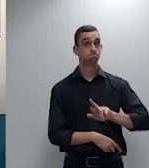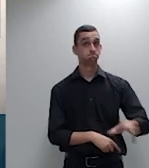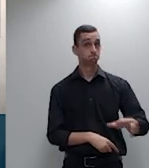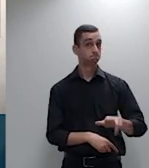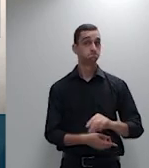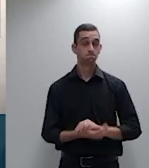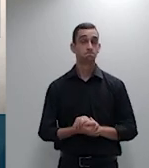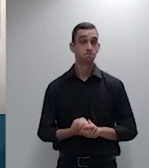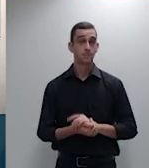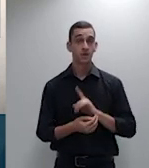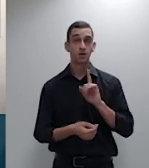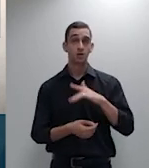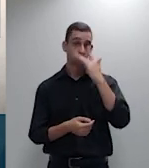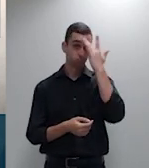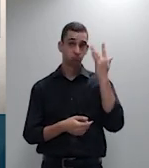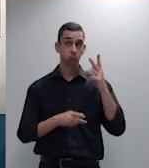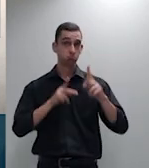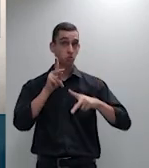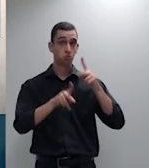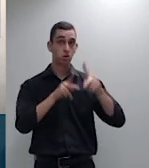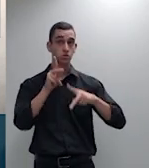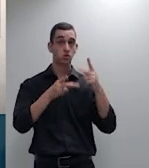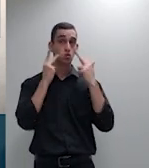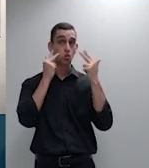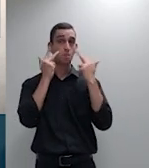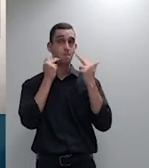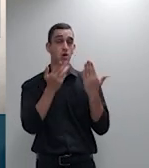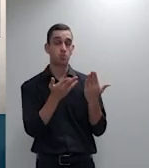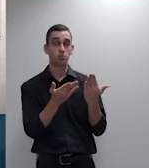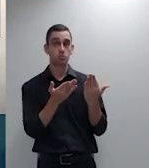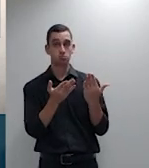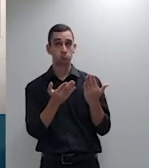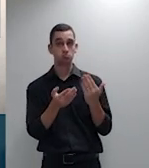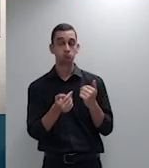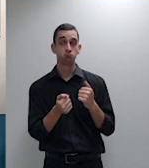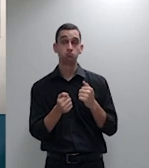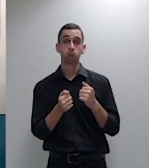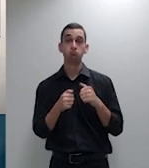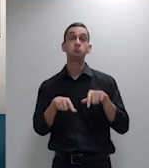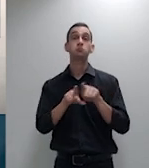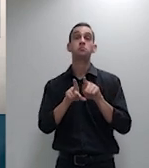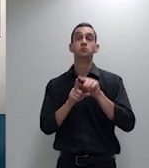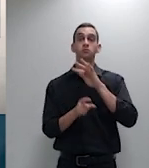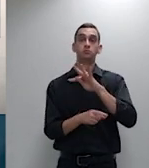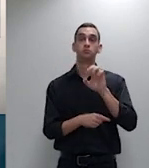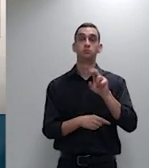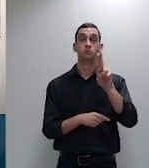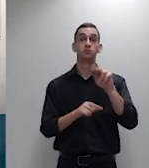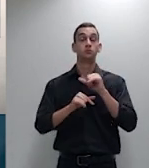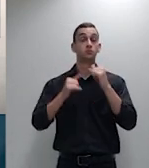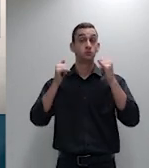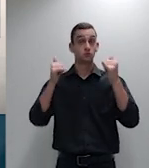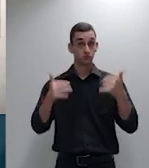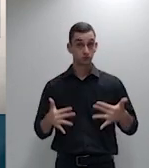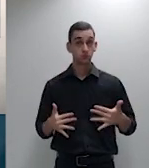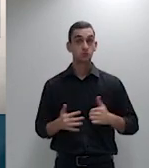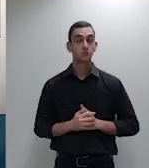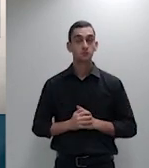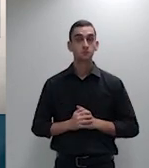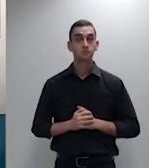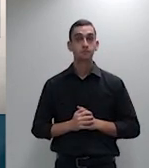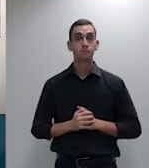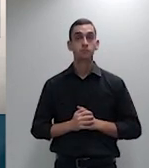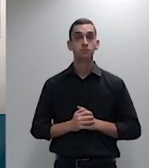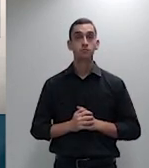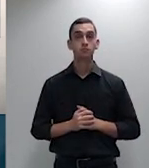comum é sobre esse que o IDEC fala diz o Tribunal de Contas da União a atuação regulatória da agência não